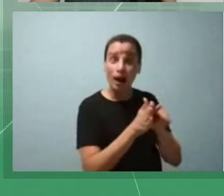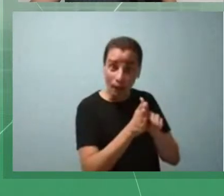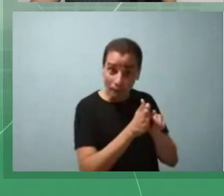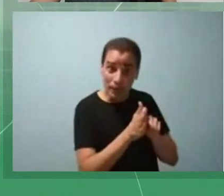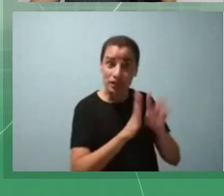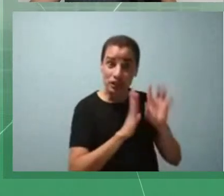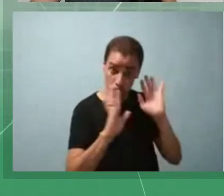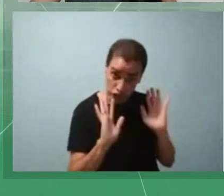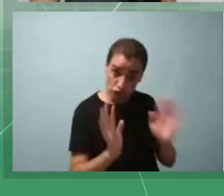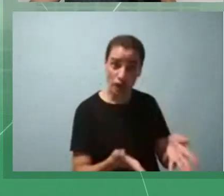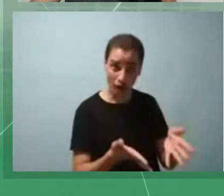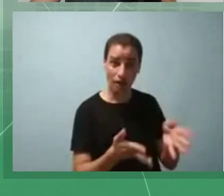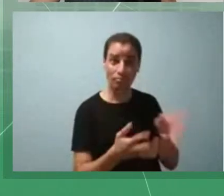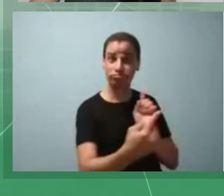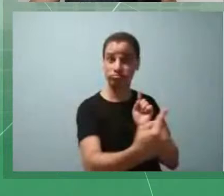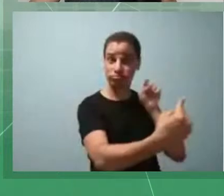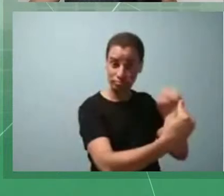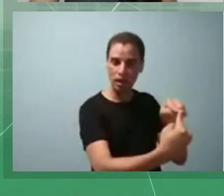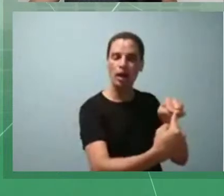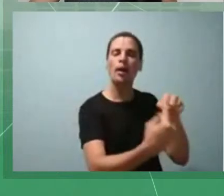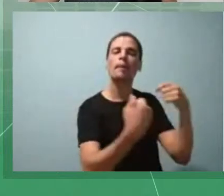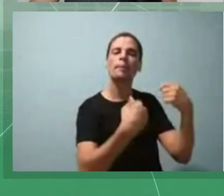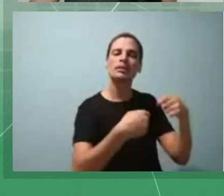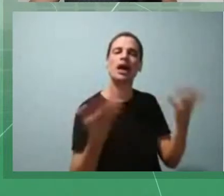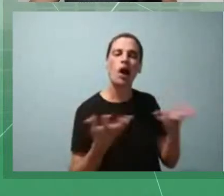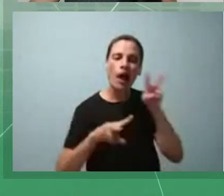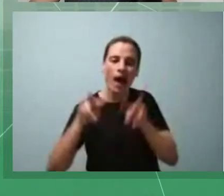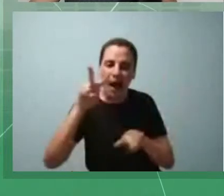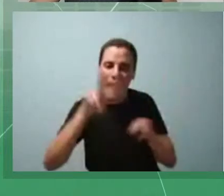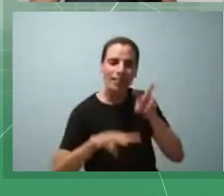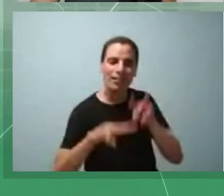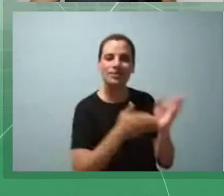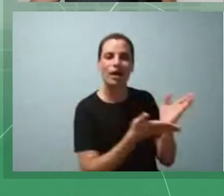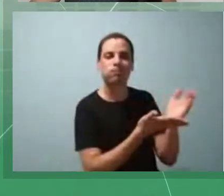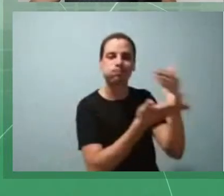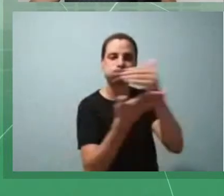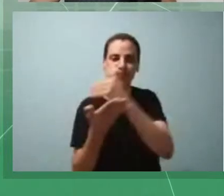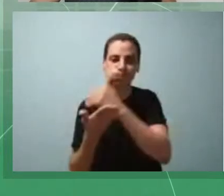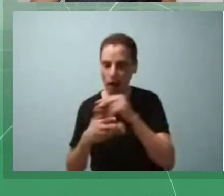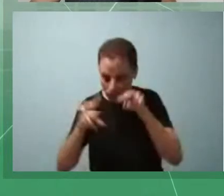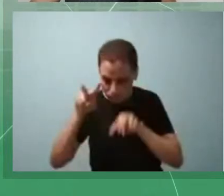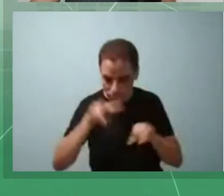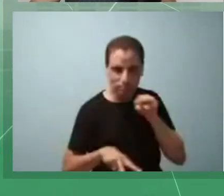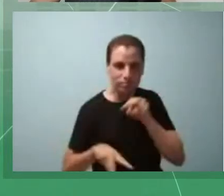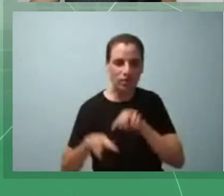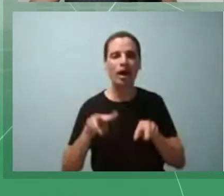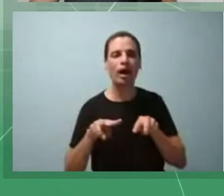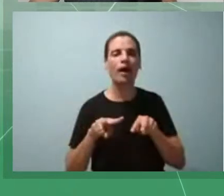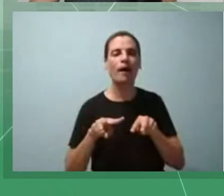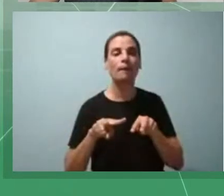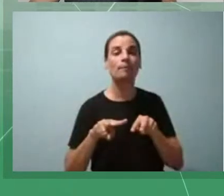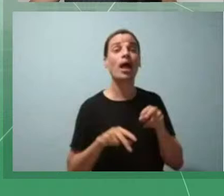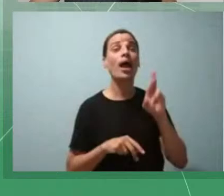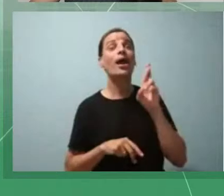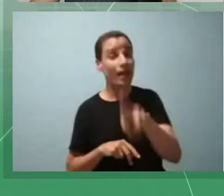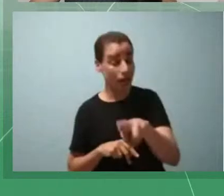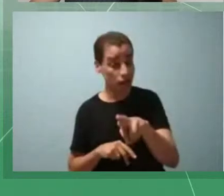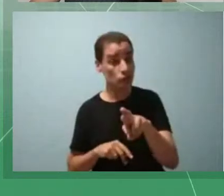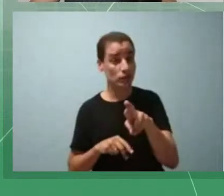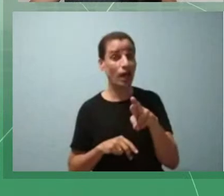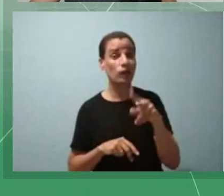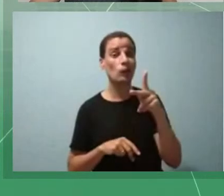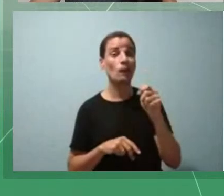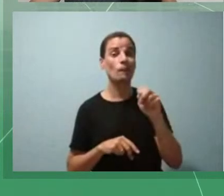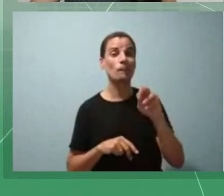agora ela está na fase de análise de dados, e como resultados parciais, a gente conseguiu